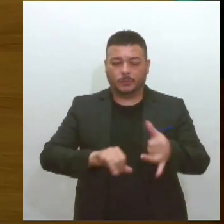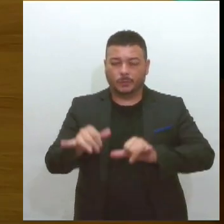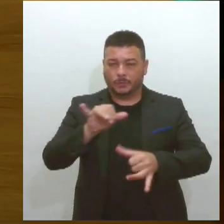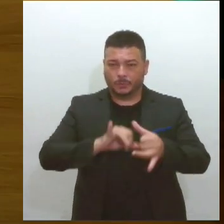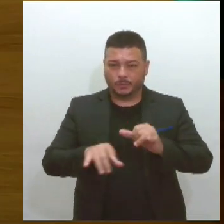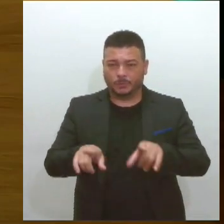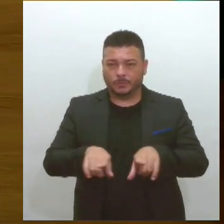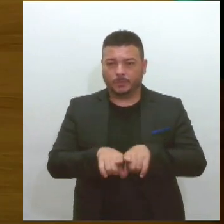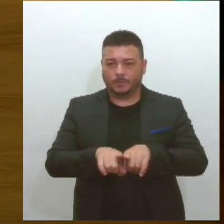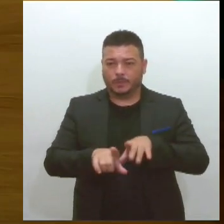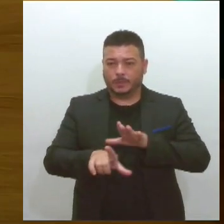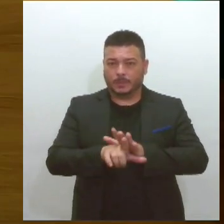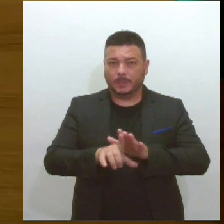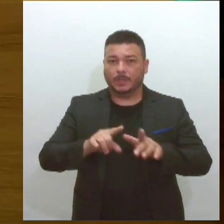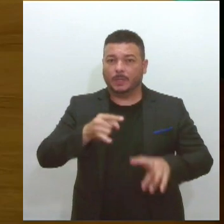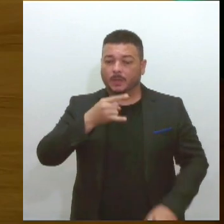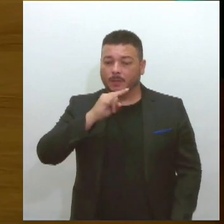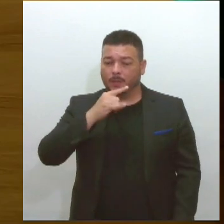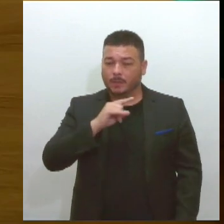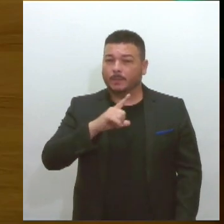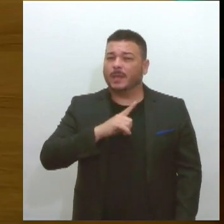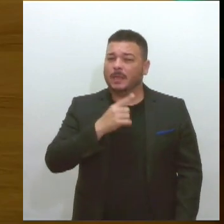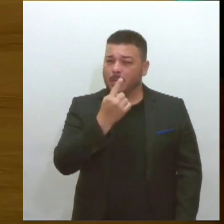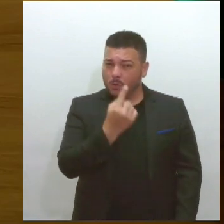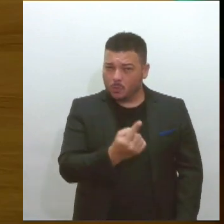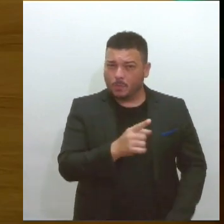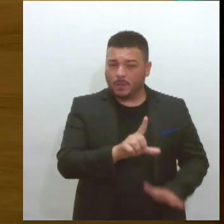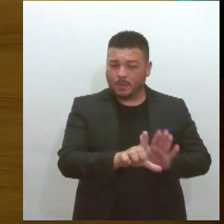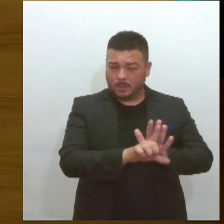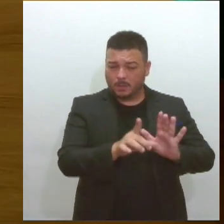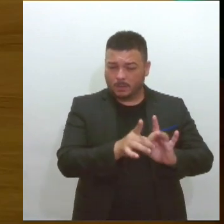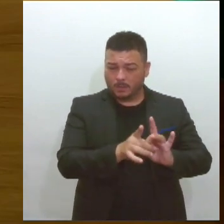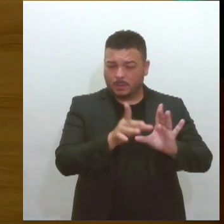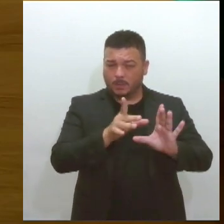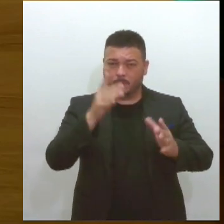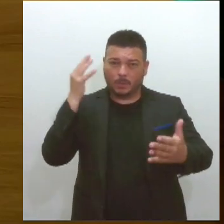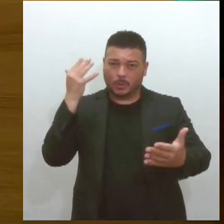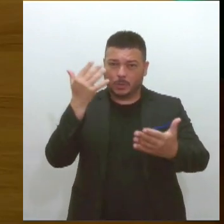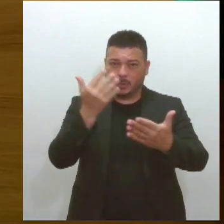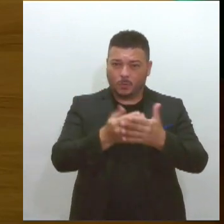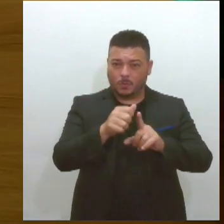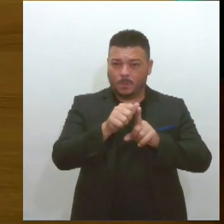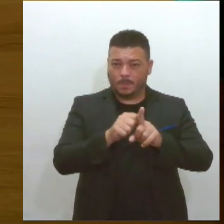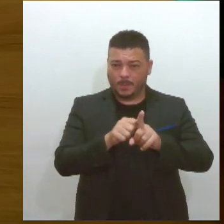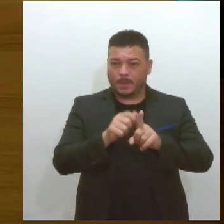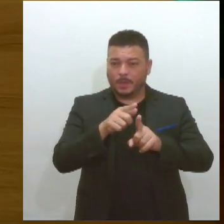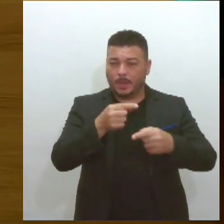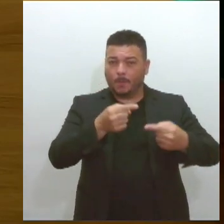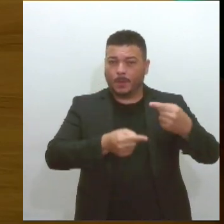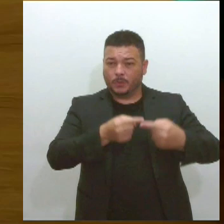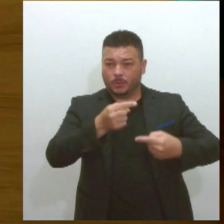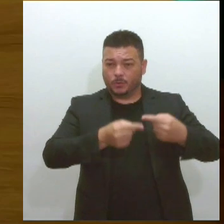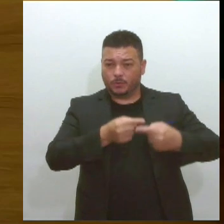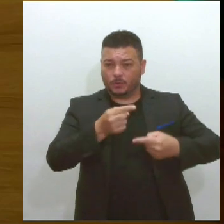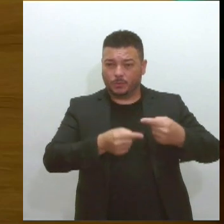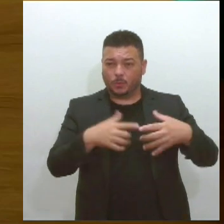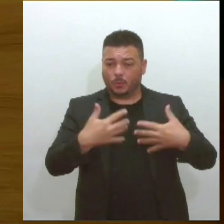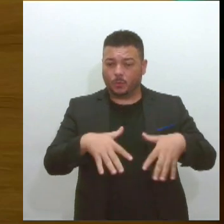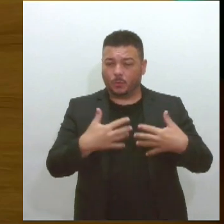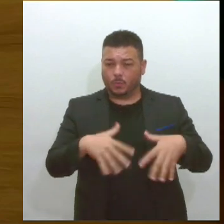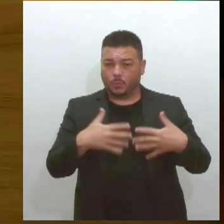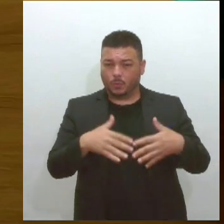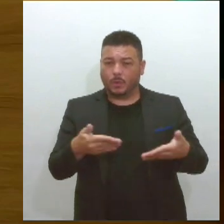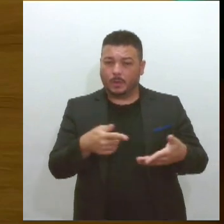alcoólica, mas tem uma ilícita que a gente tem se deparado ao longo dos últimos meses, em especial é discussão extremamente grande e necessária,